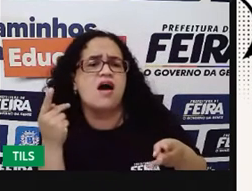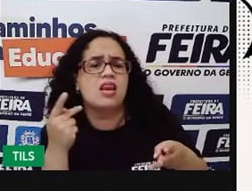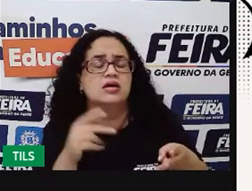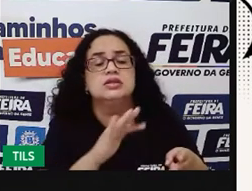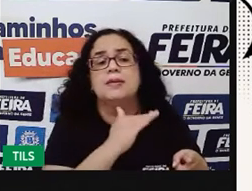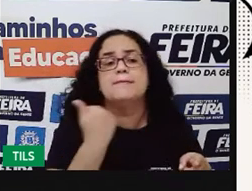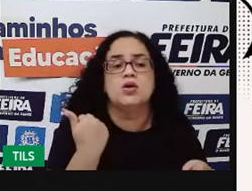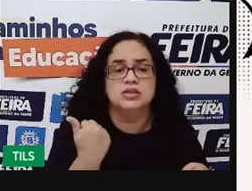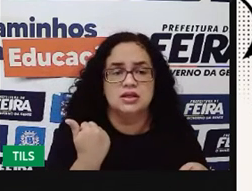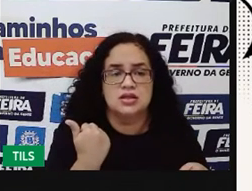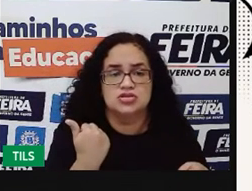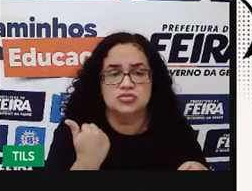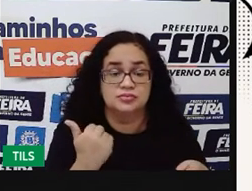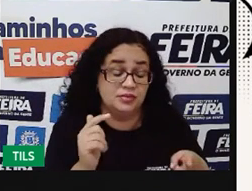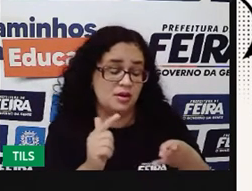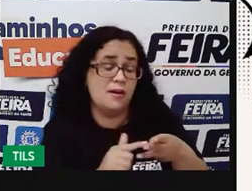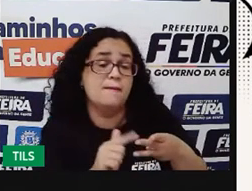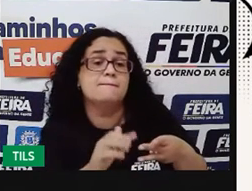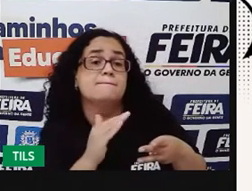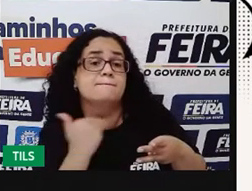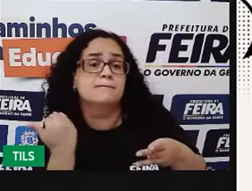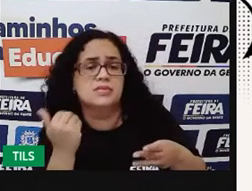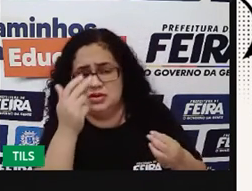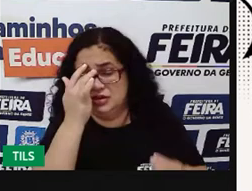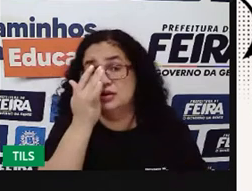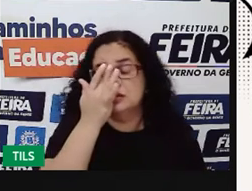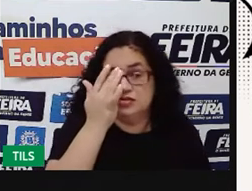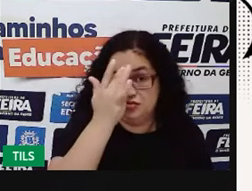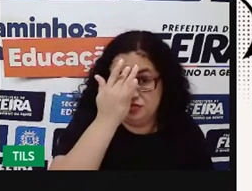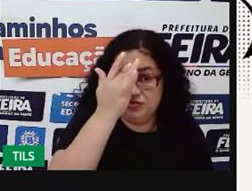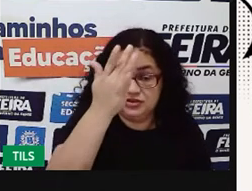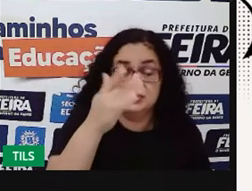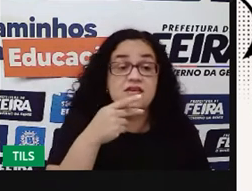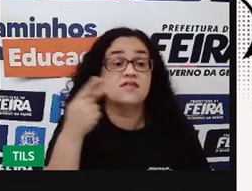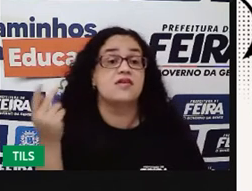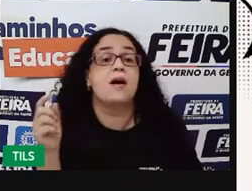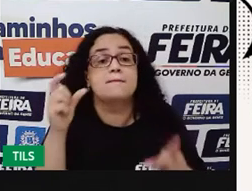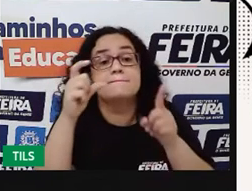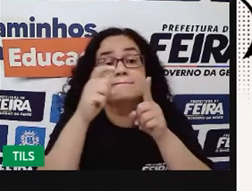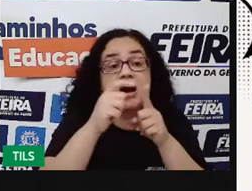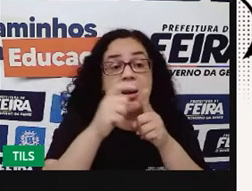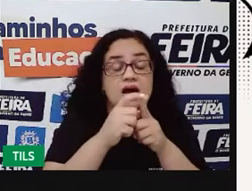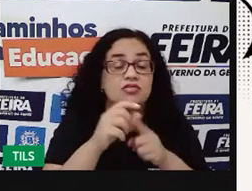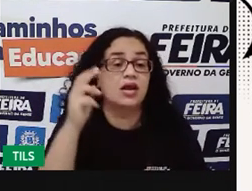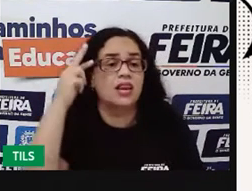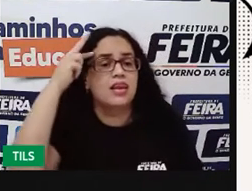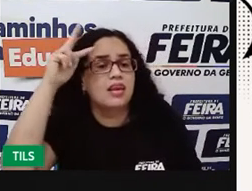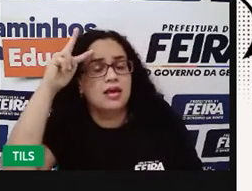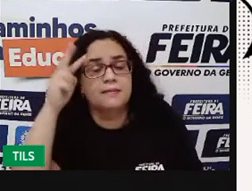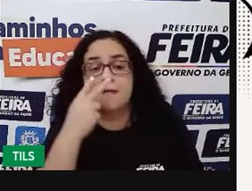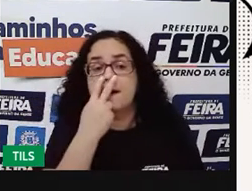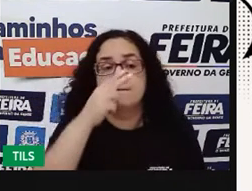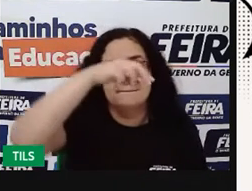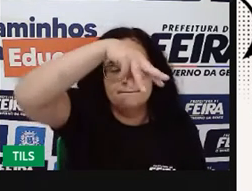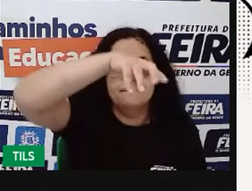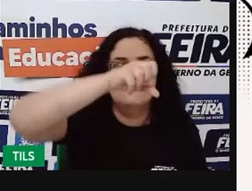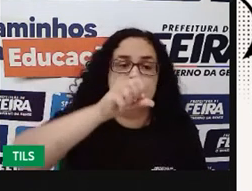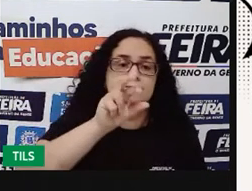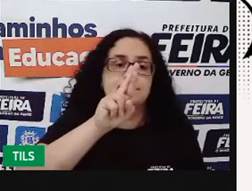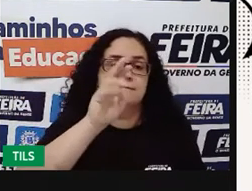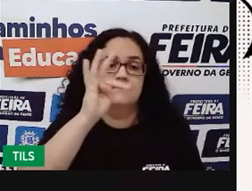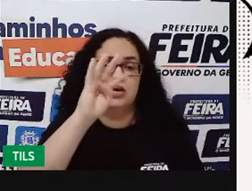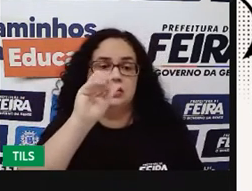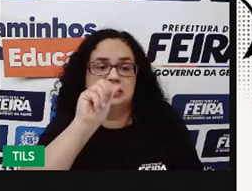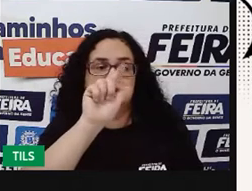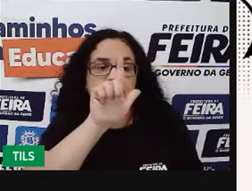mortalidade, mortalidade, acho que é fácil, né? Indiquei de que palavra lembra morte, não isso? Então, o que que é